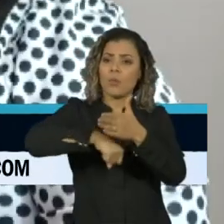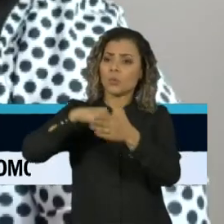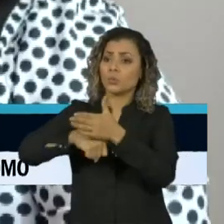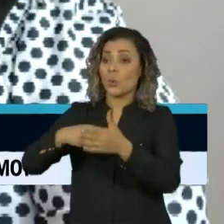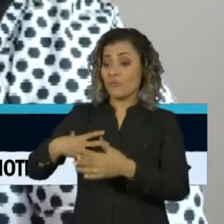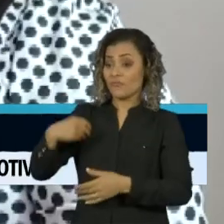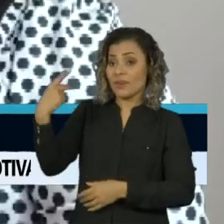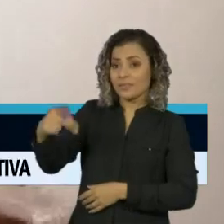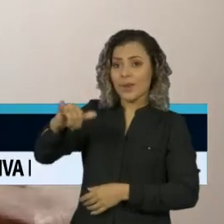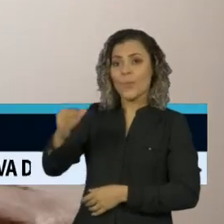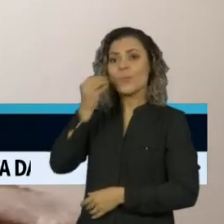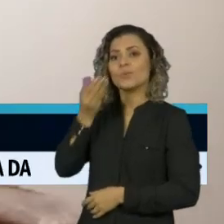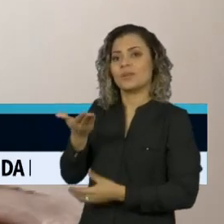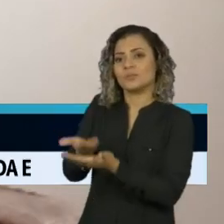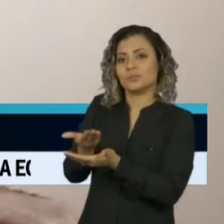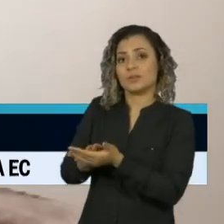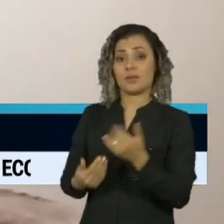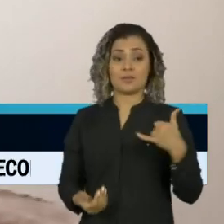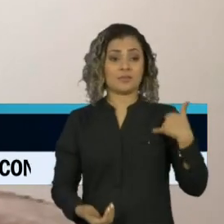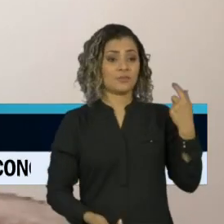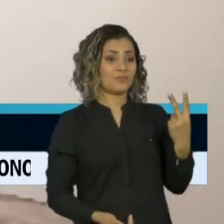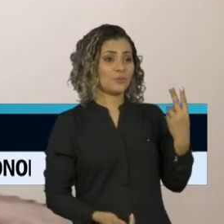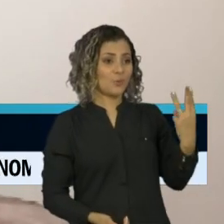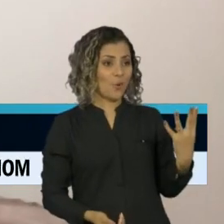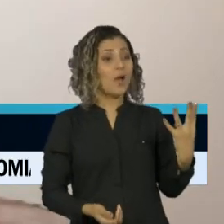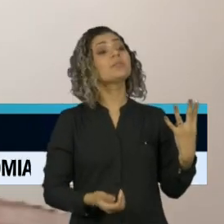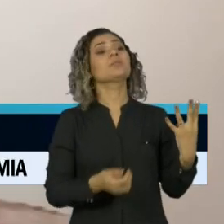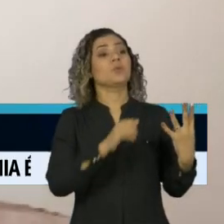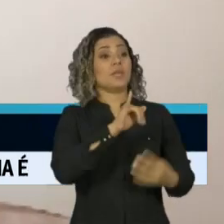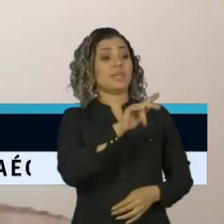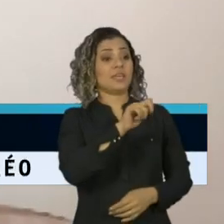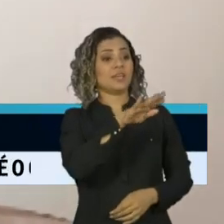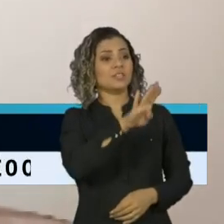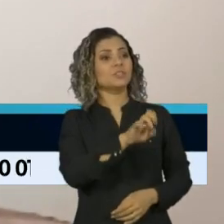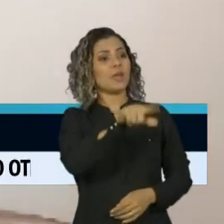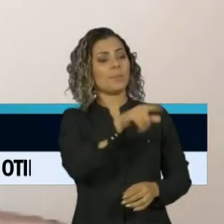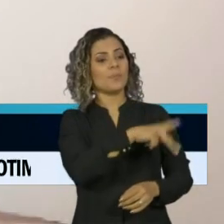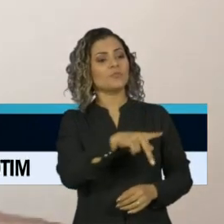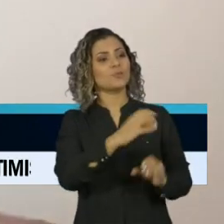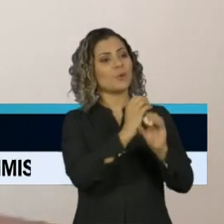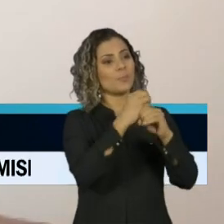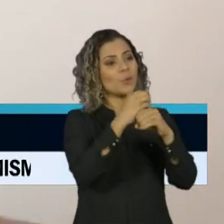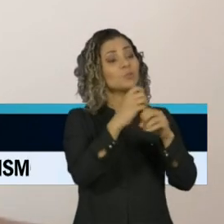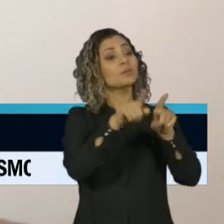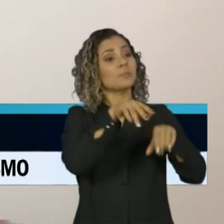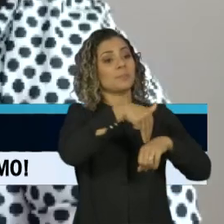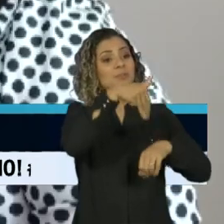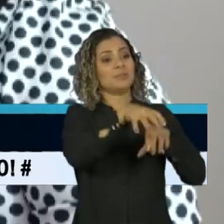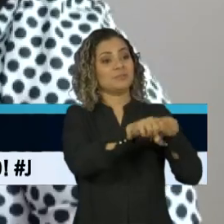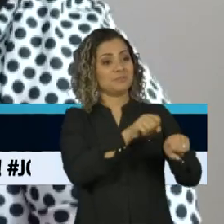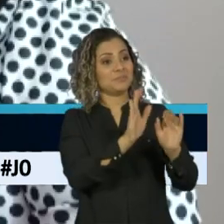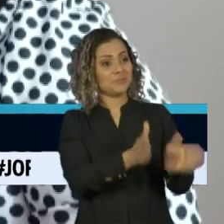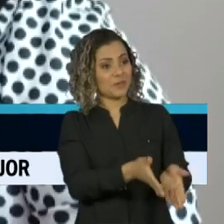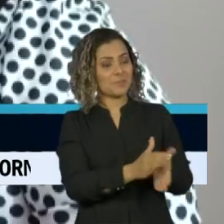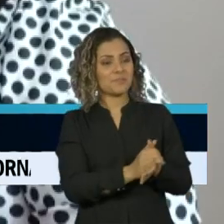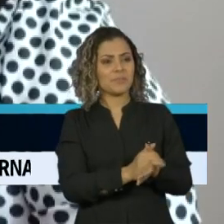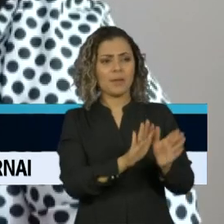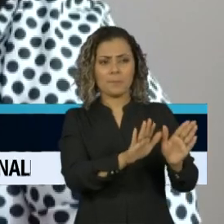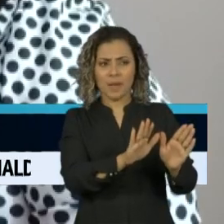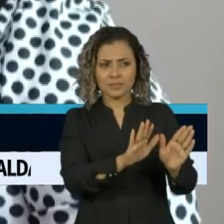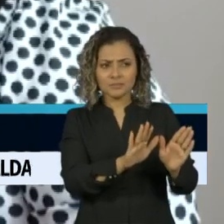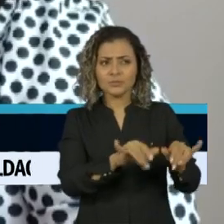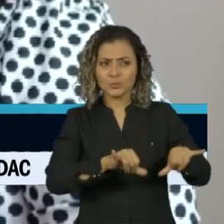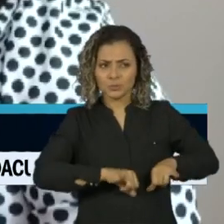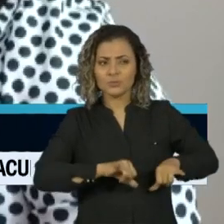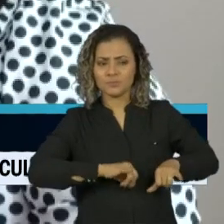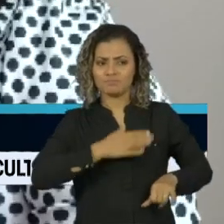oportunidade de estudar. Aos 24 anos, a Ingrid é professora de Biologia e já finalizou o mestrado, mas isso não a poupou de